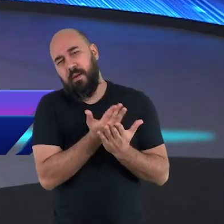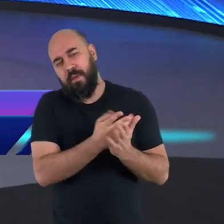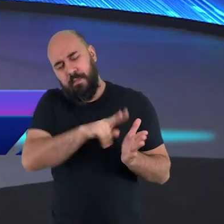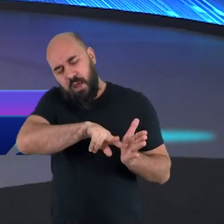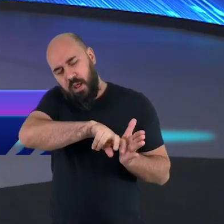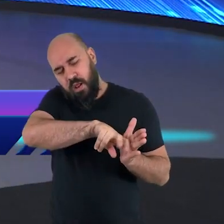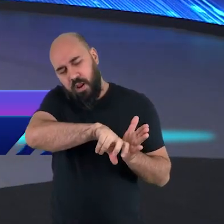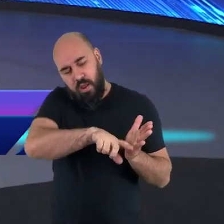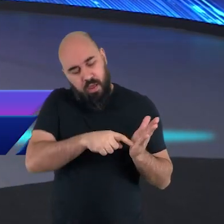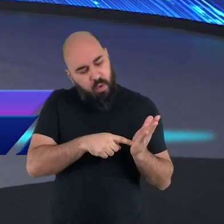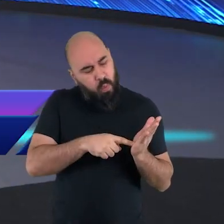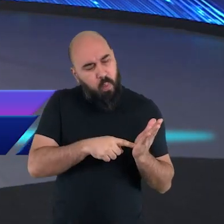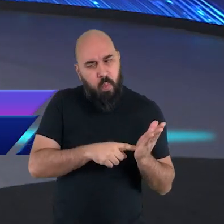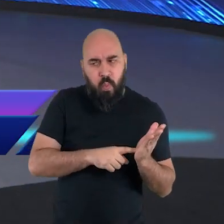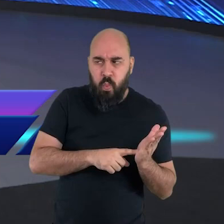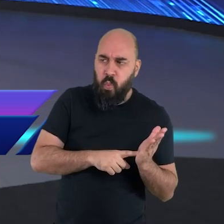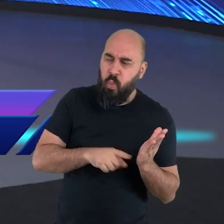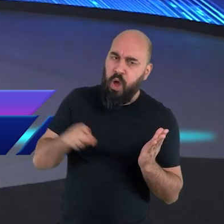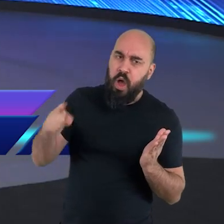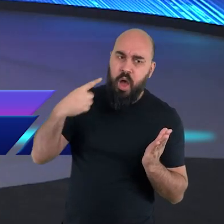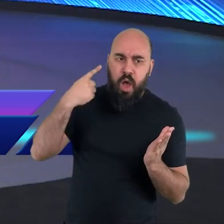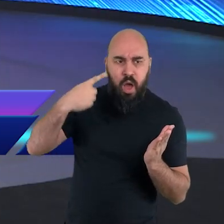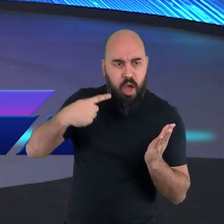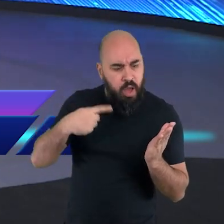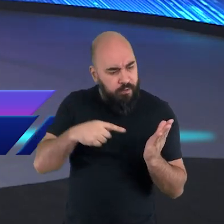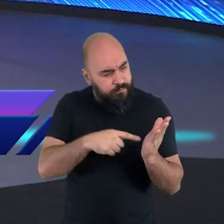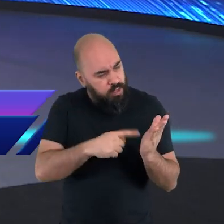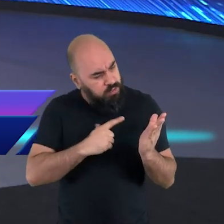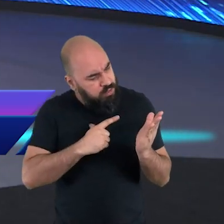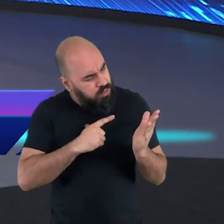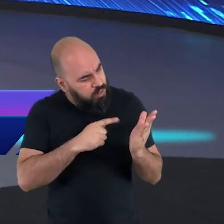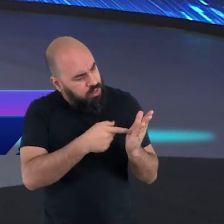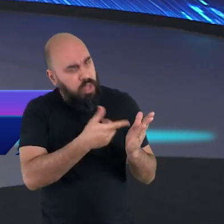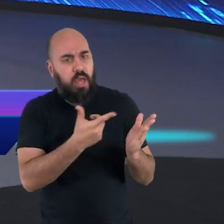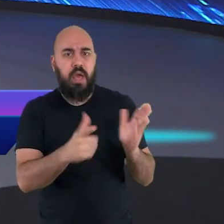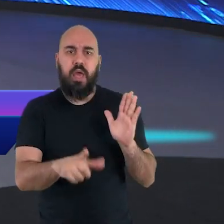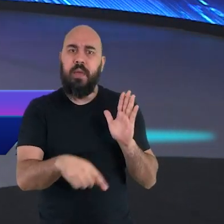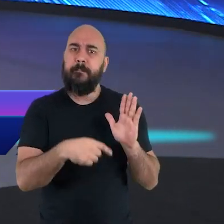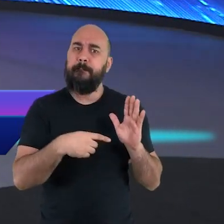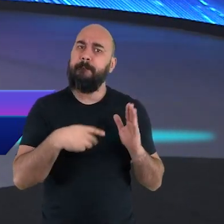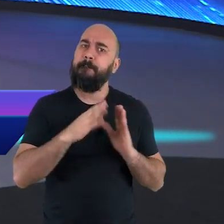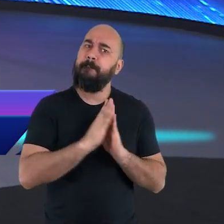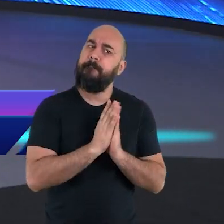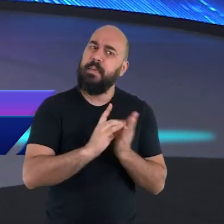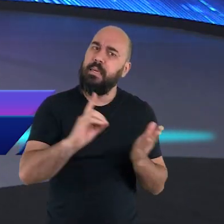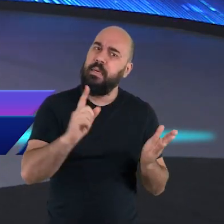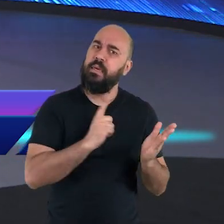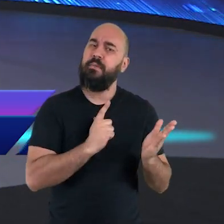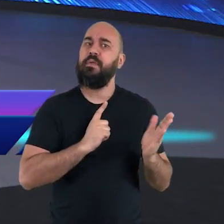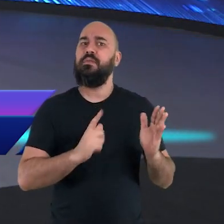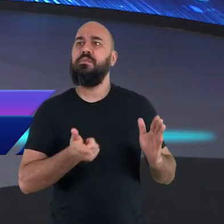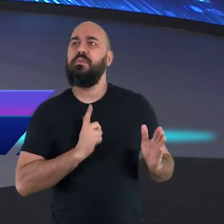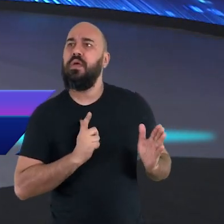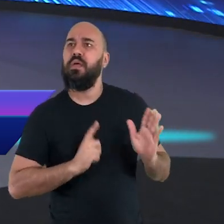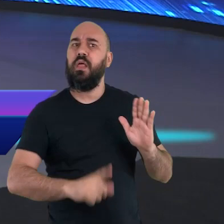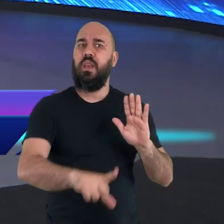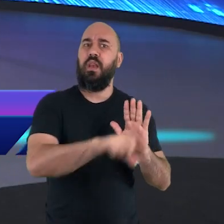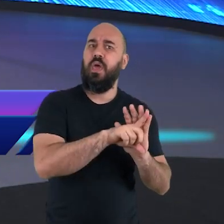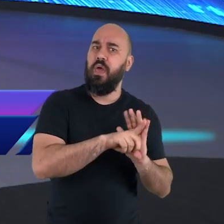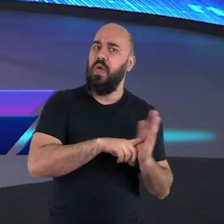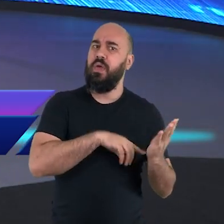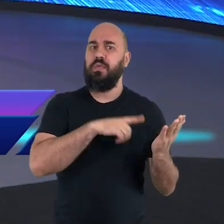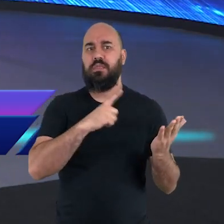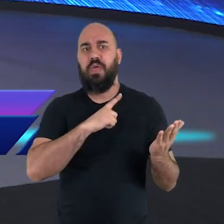presente na bíblia sagrada. Porque existe, em toda a bíblia, uma série de elementos jurídicos